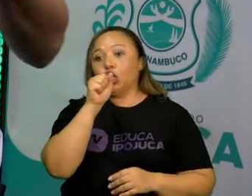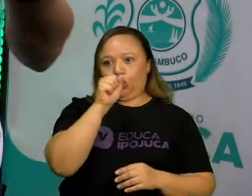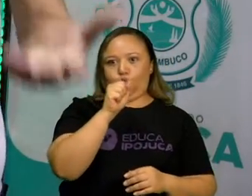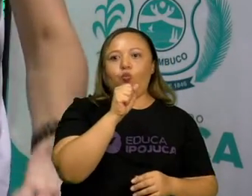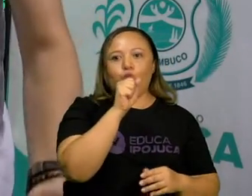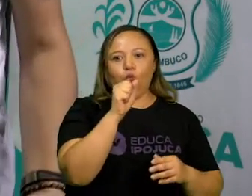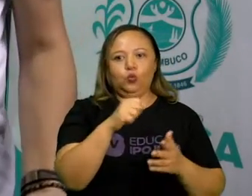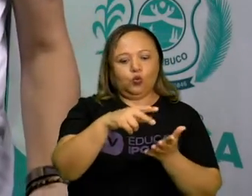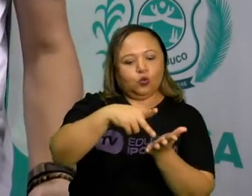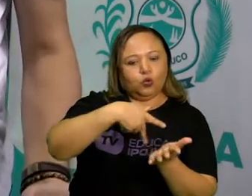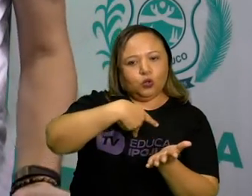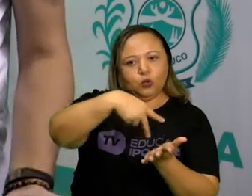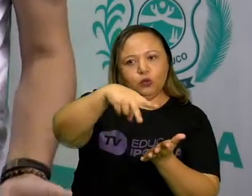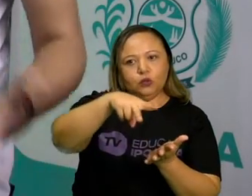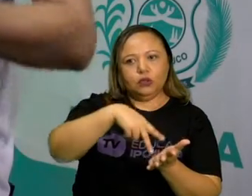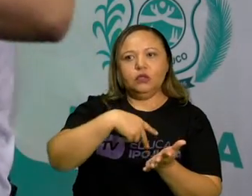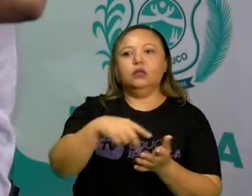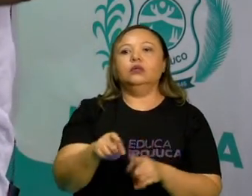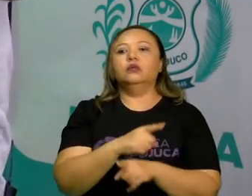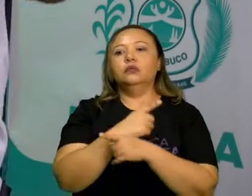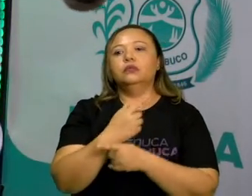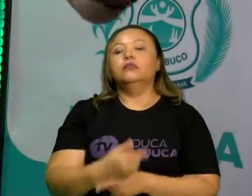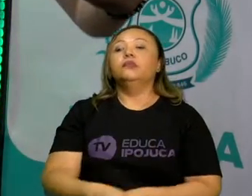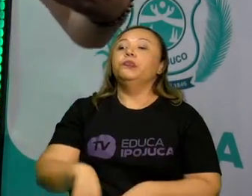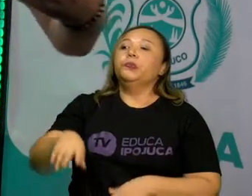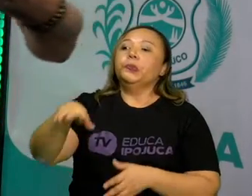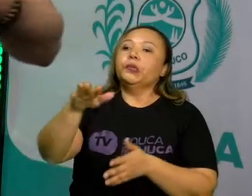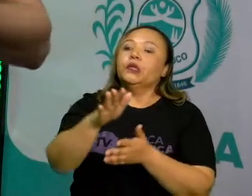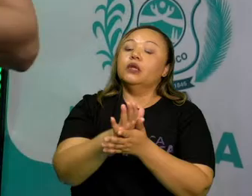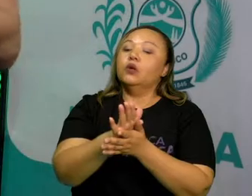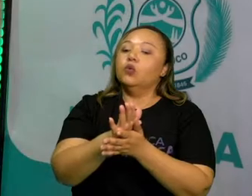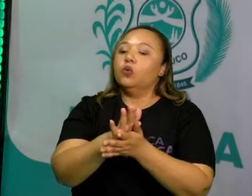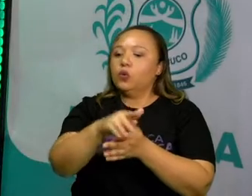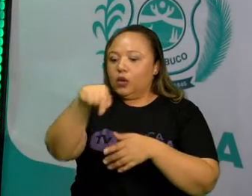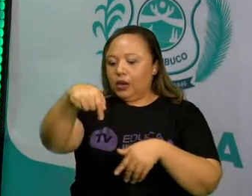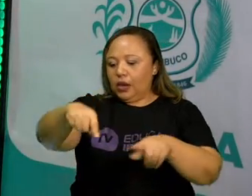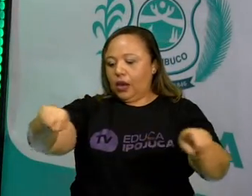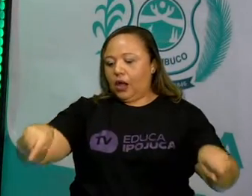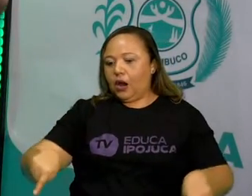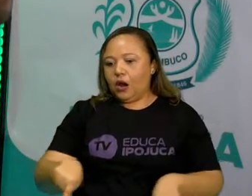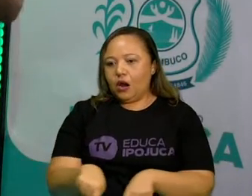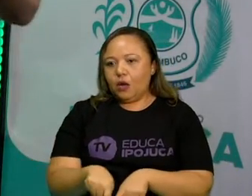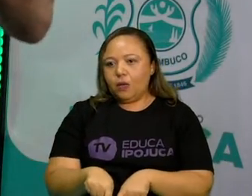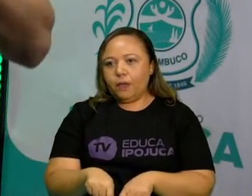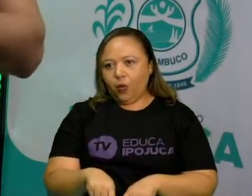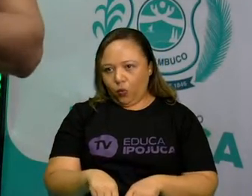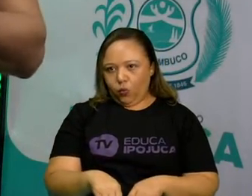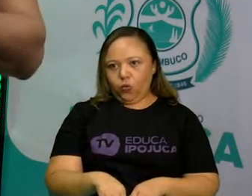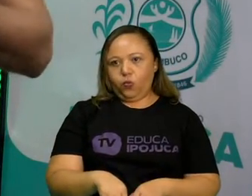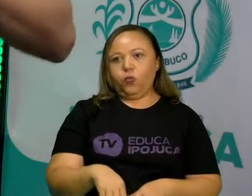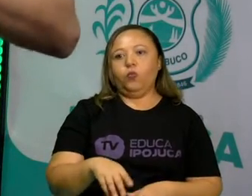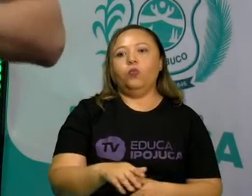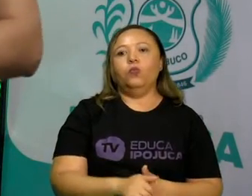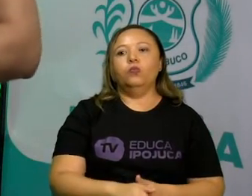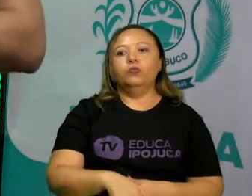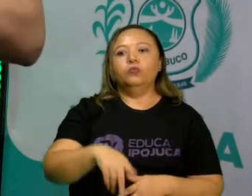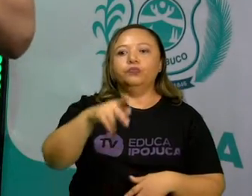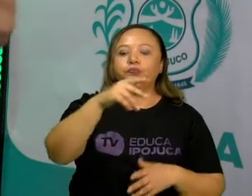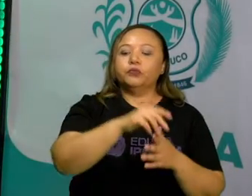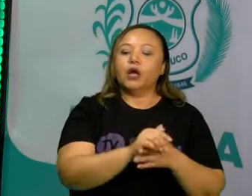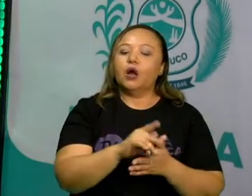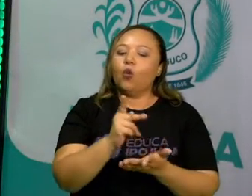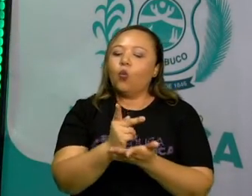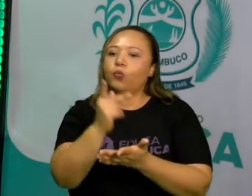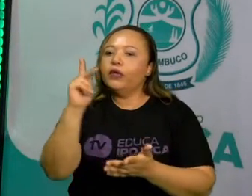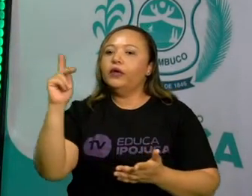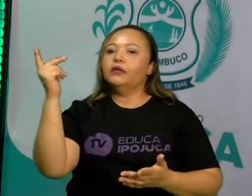também, dançarinos que vão dançar no circo. E ali o picadeiro, né? É o palco. O palco